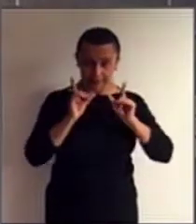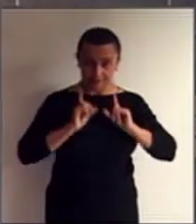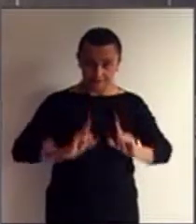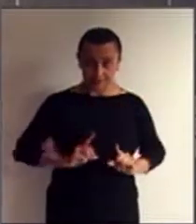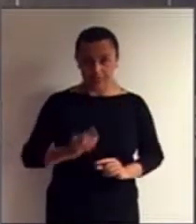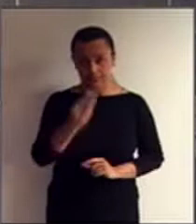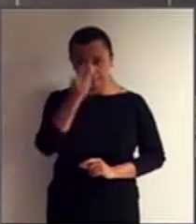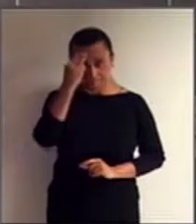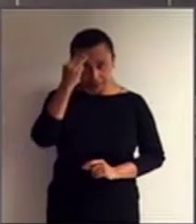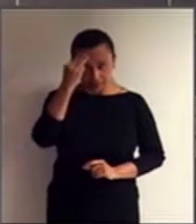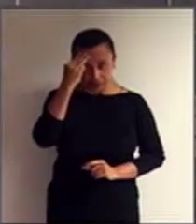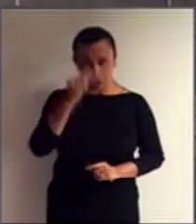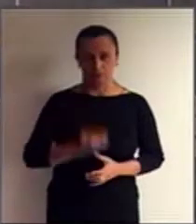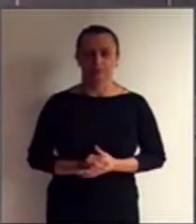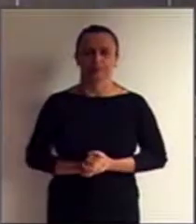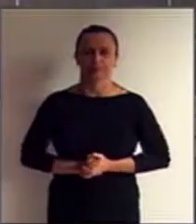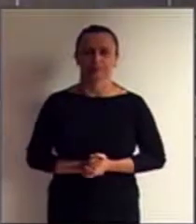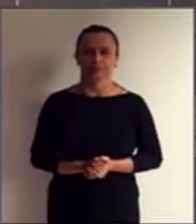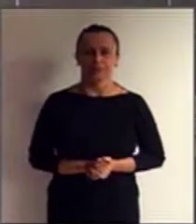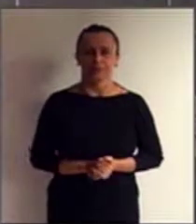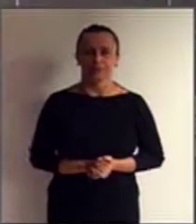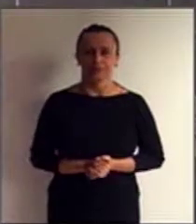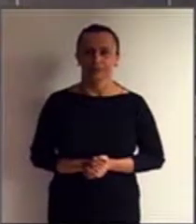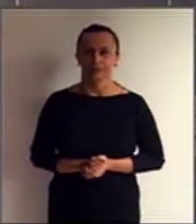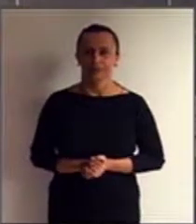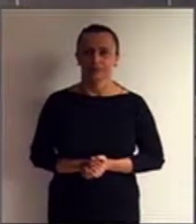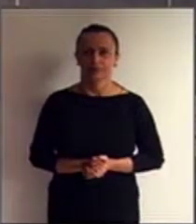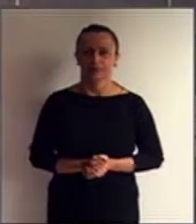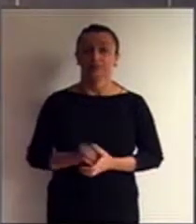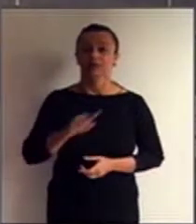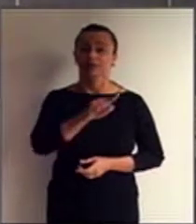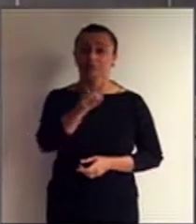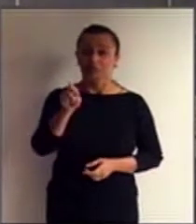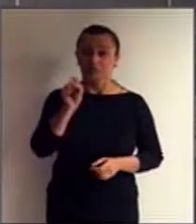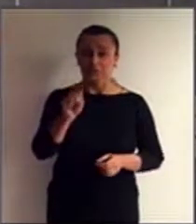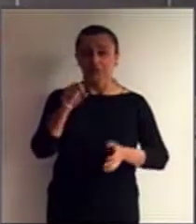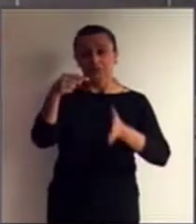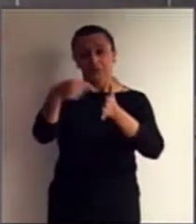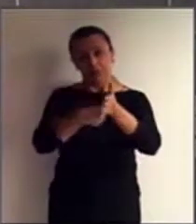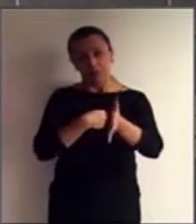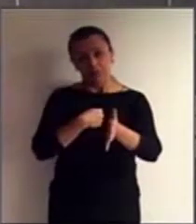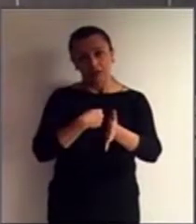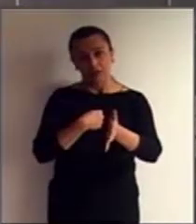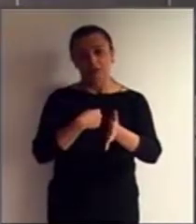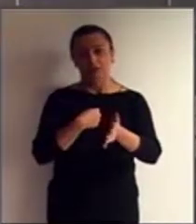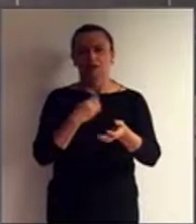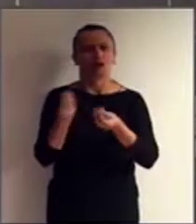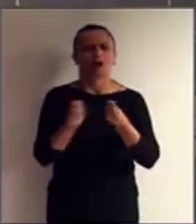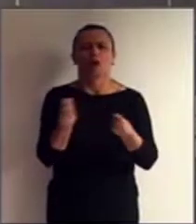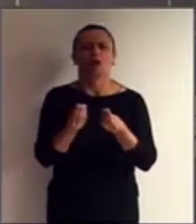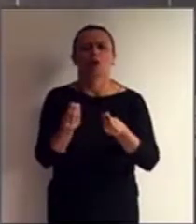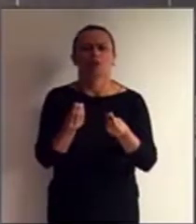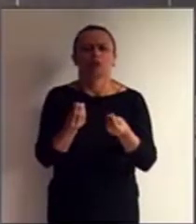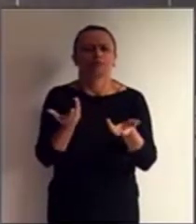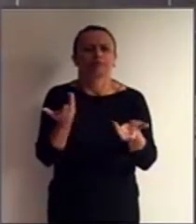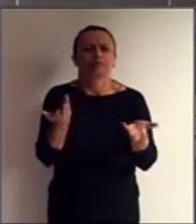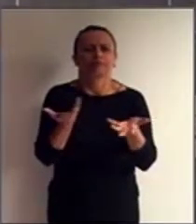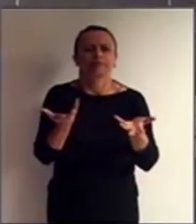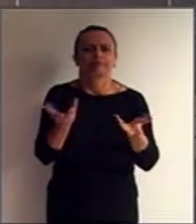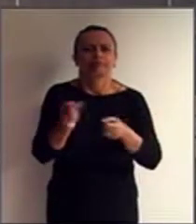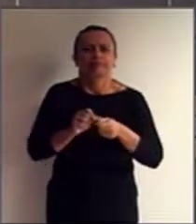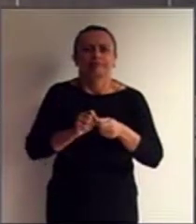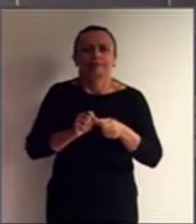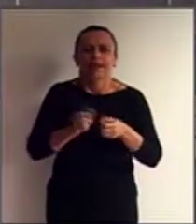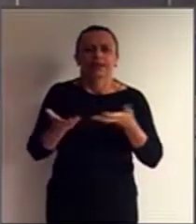mental. E os senhores perguntarão, bom, e como proceder? Já que